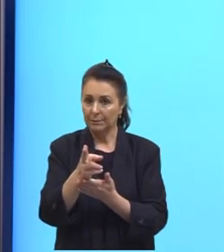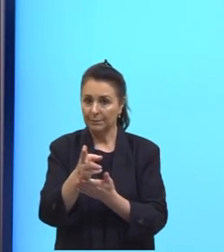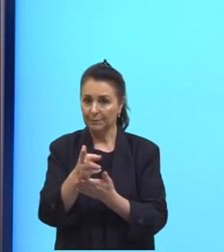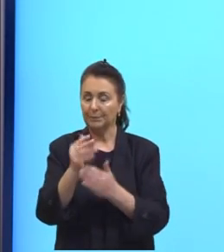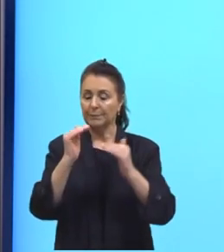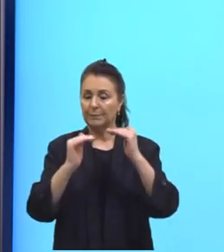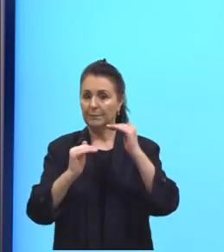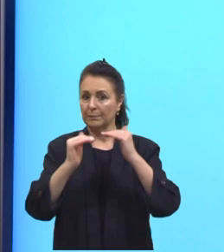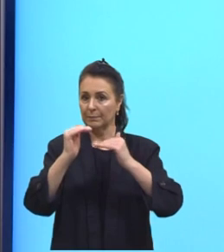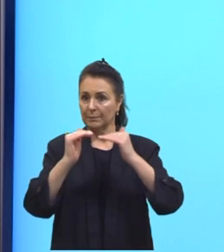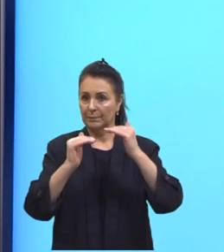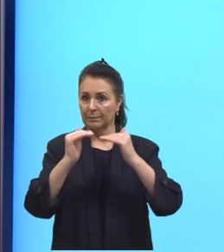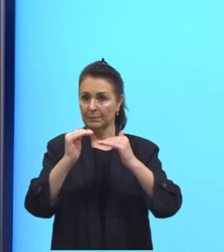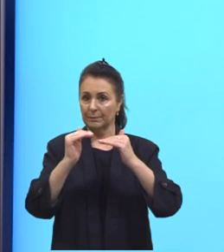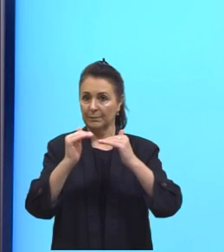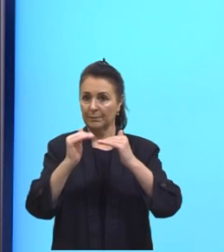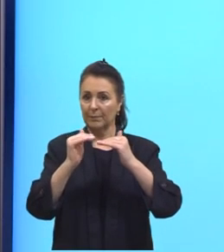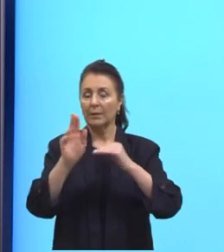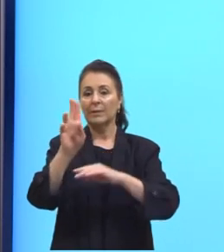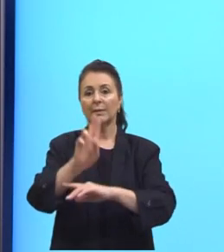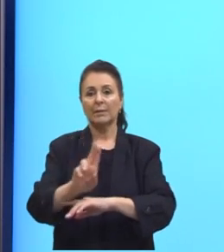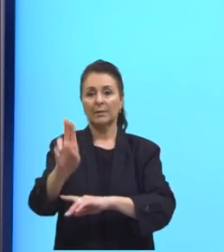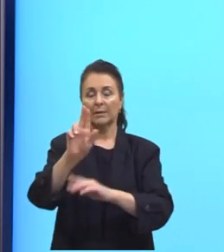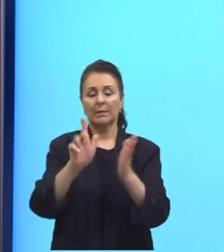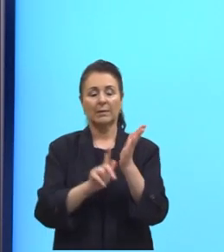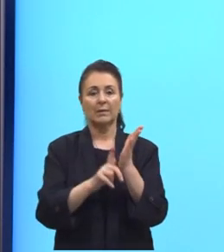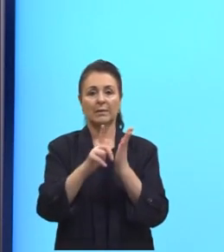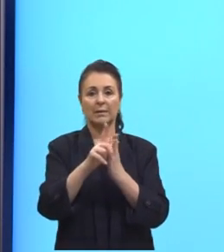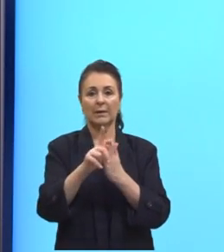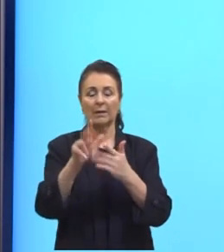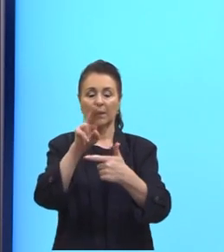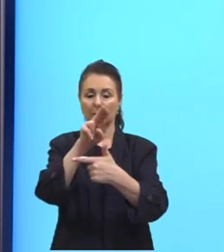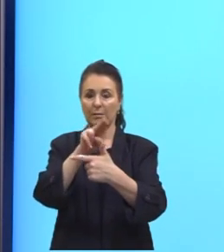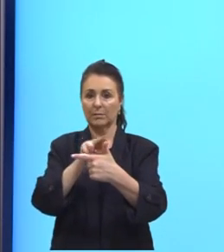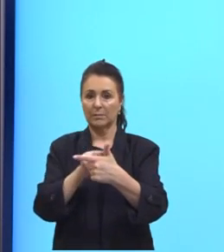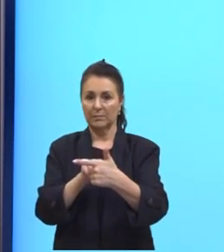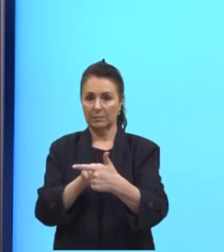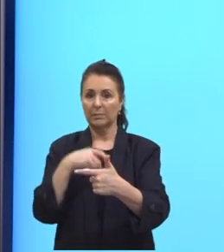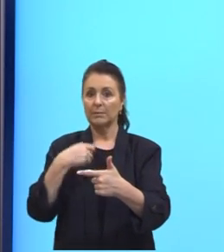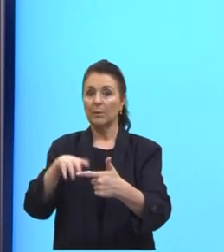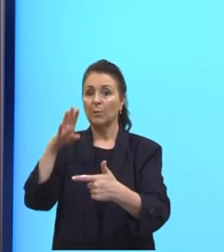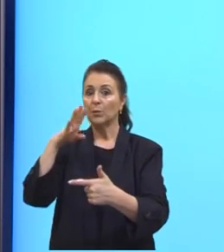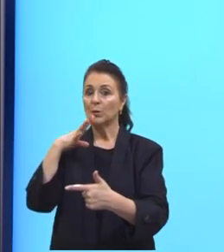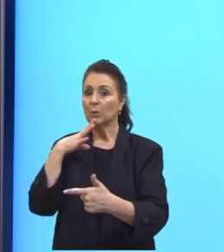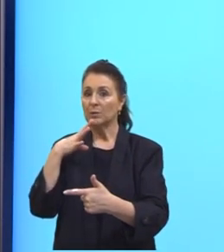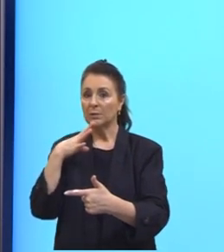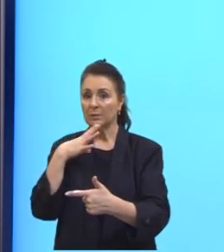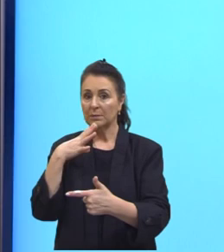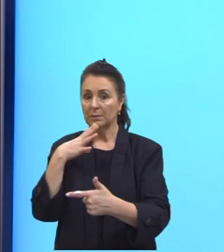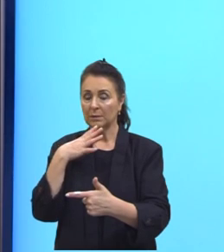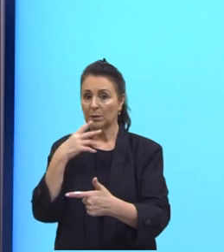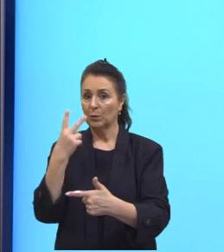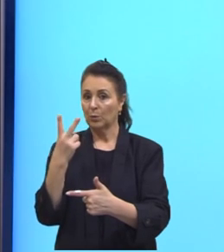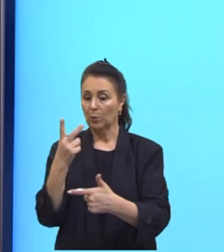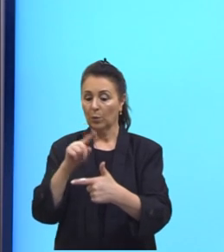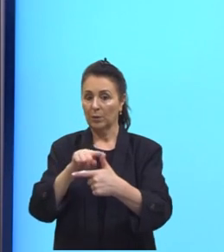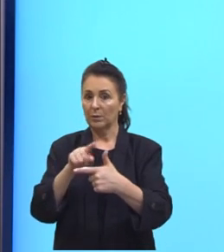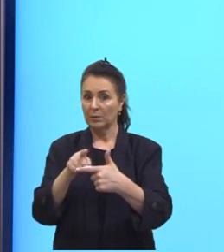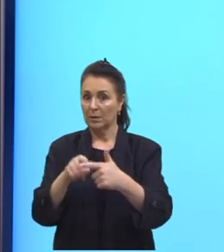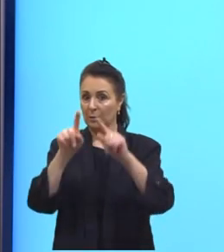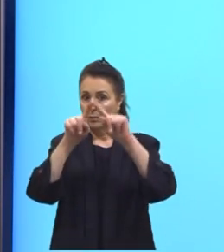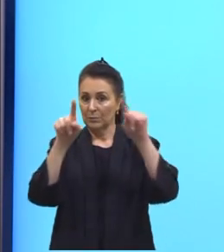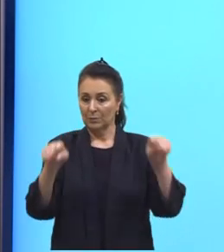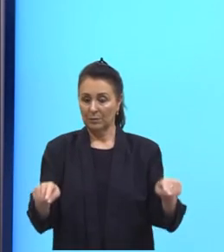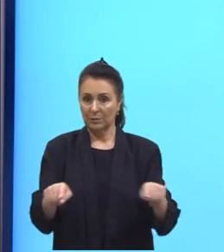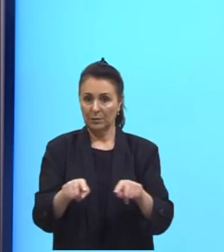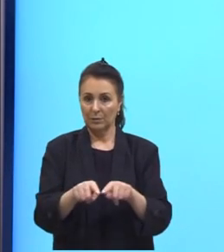proporção para utilizar a lei dos senos precisamos conhecer pelo menos dois ângulos do triângulo